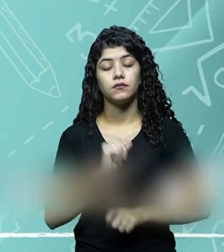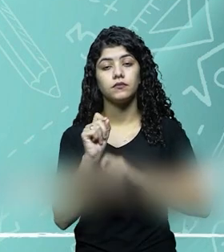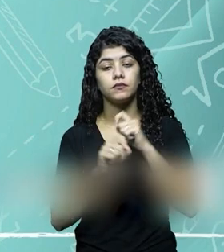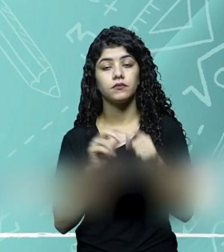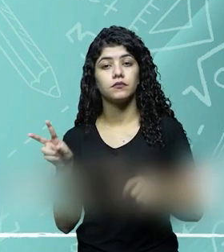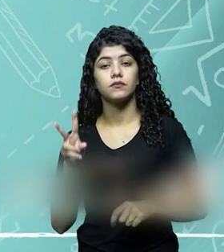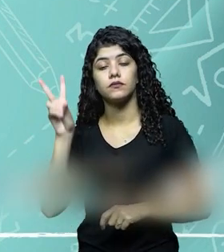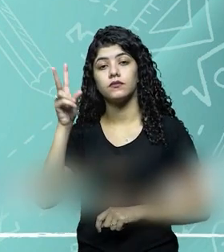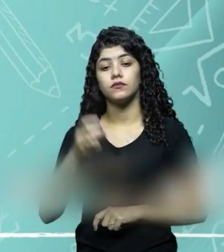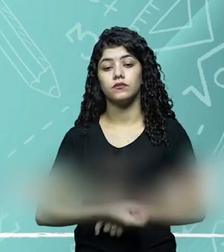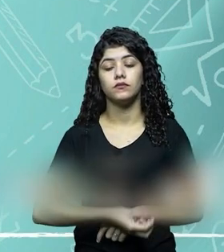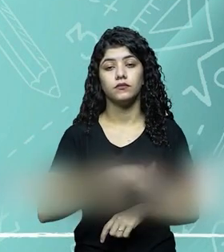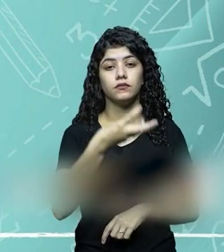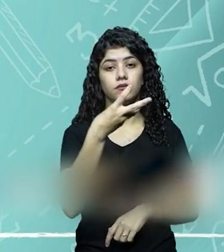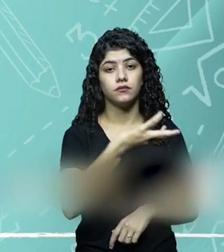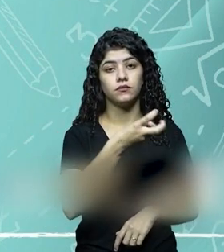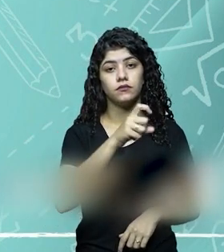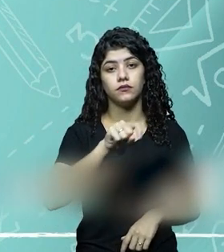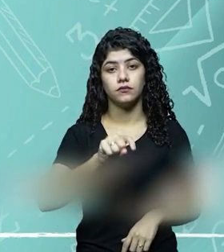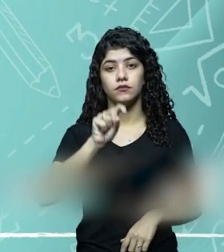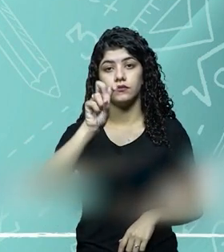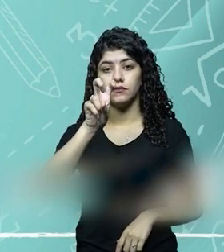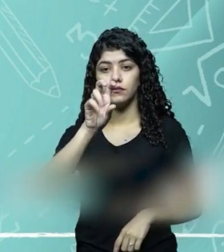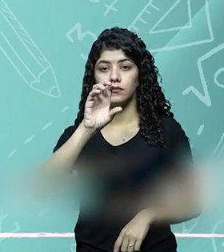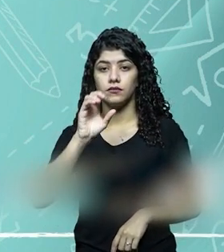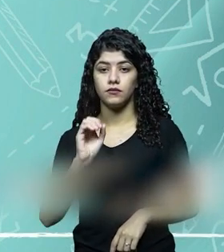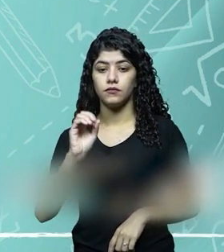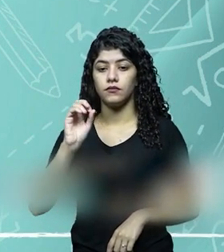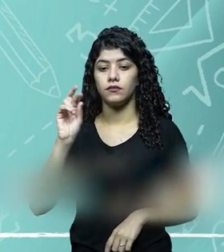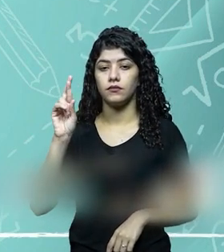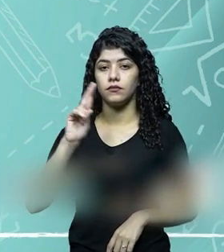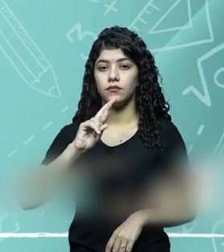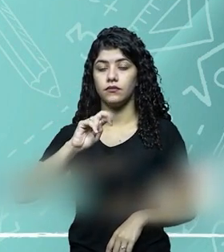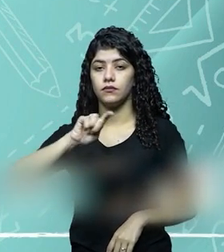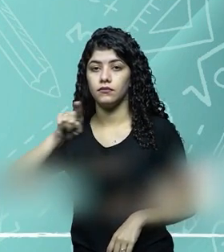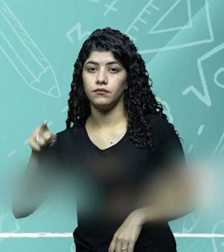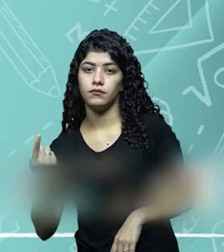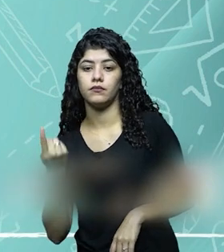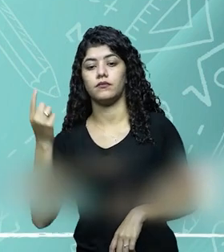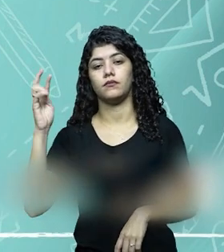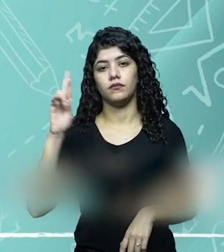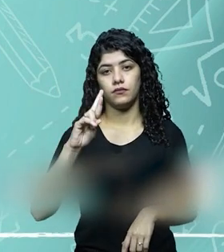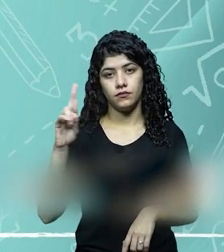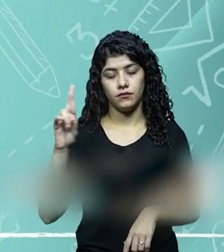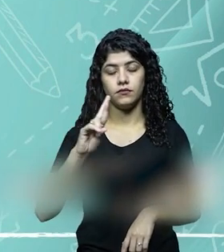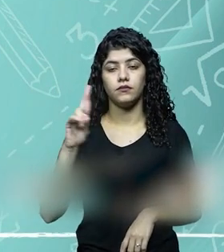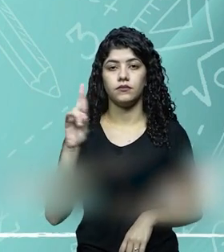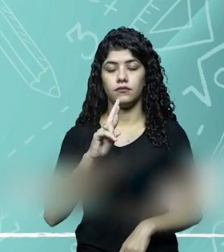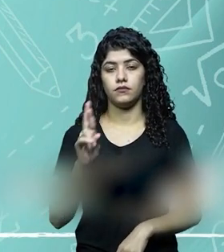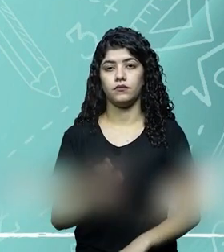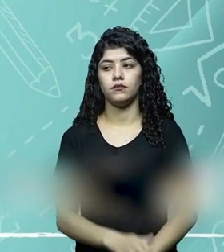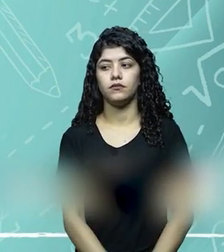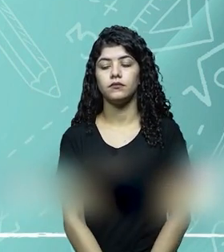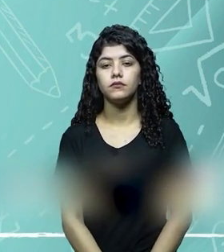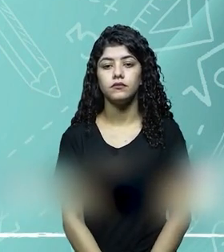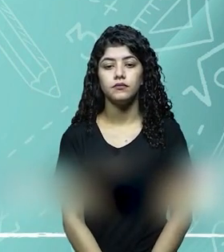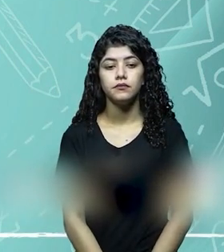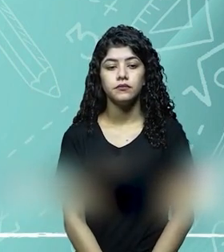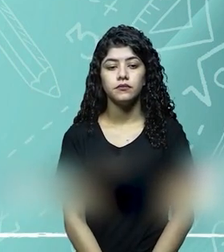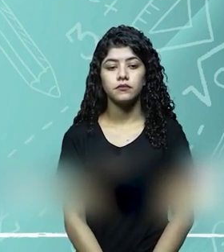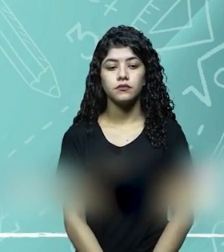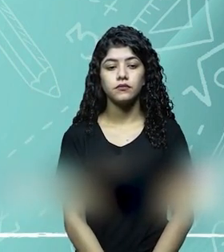conserto, troca de peça, e esse valor, dessa manutenção, foi de 3.500 reais,